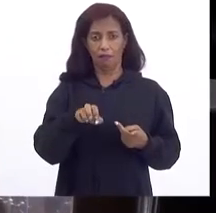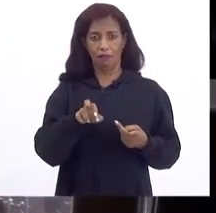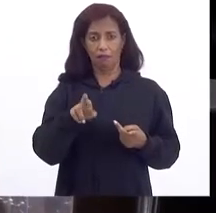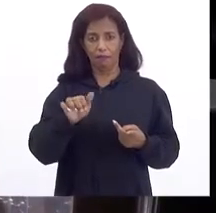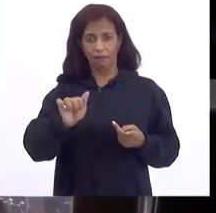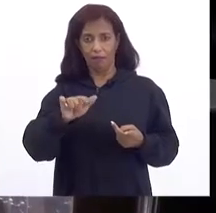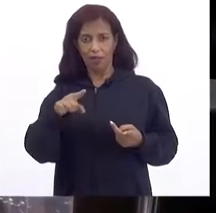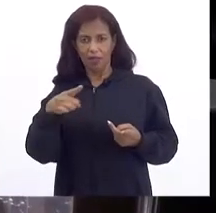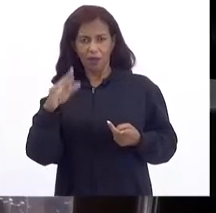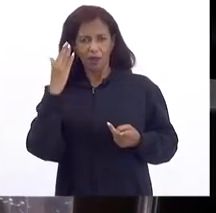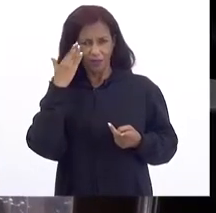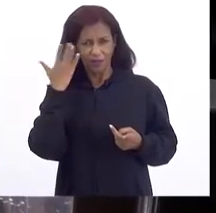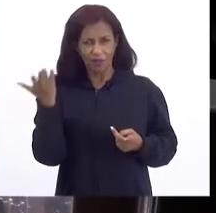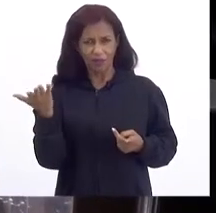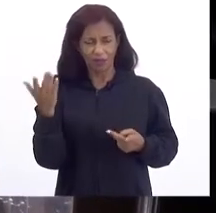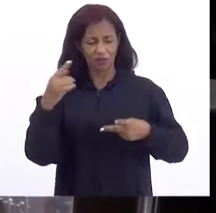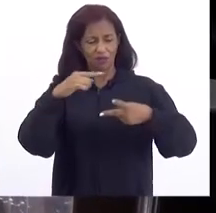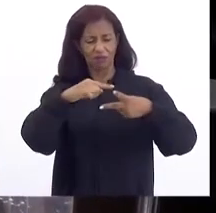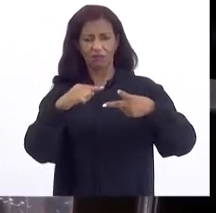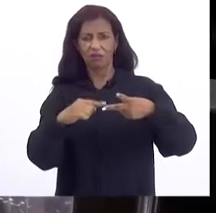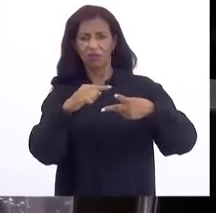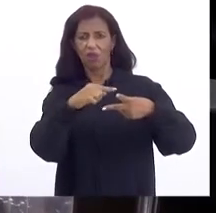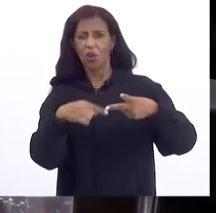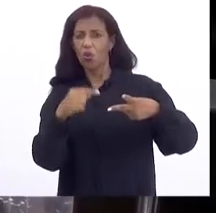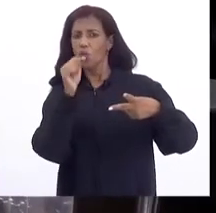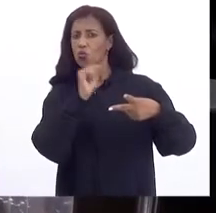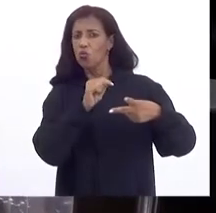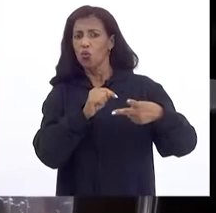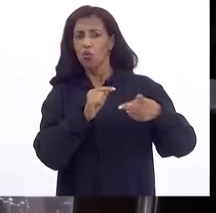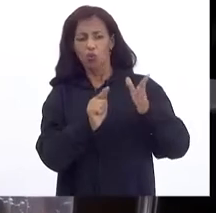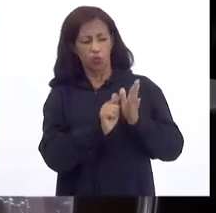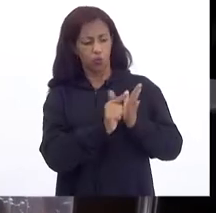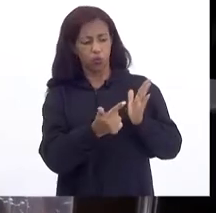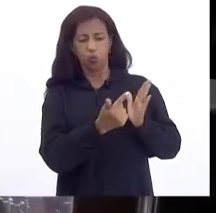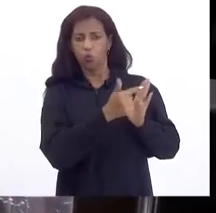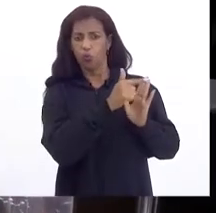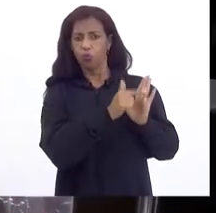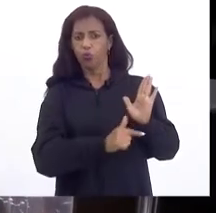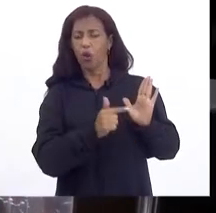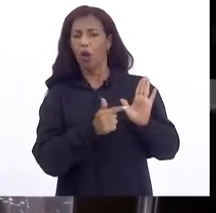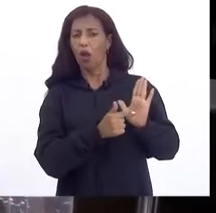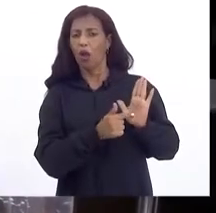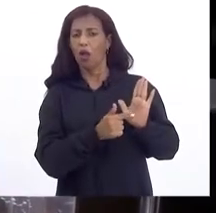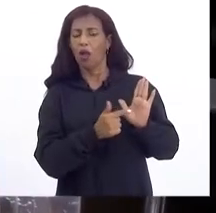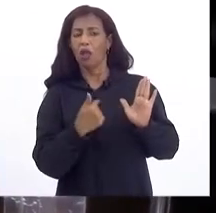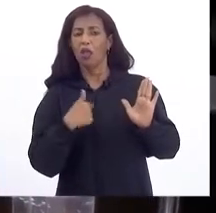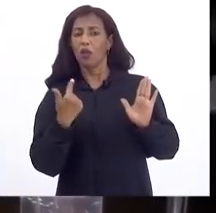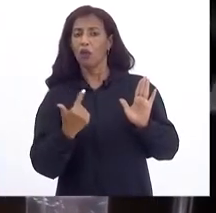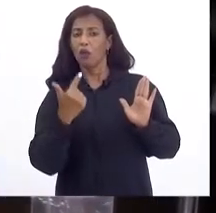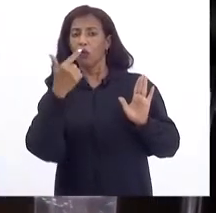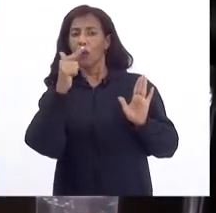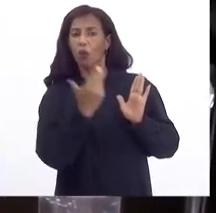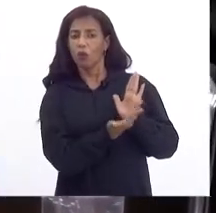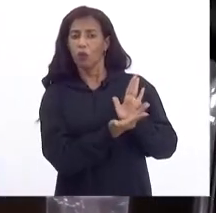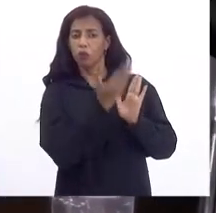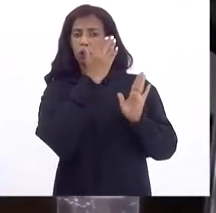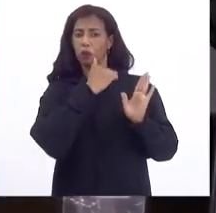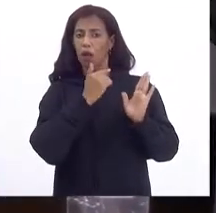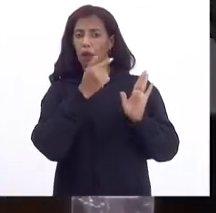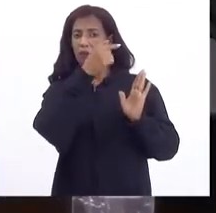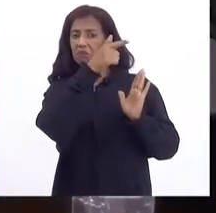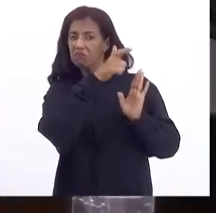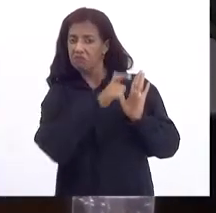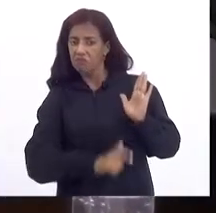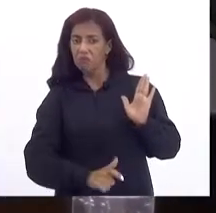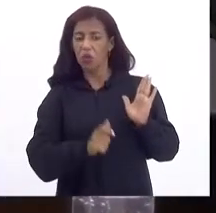Entendeu Então eu Como não está aberto Eu fui lá Na outra Na outra página Para ver se